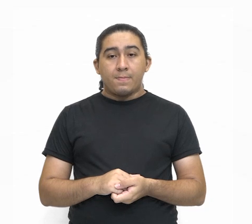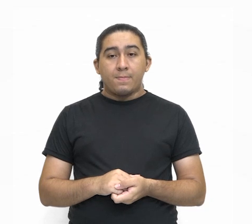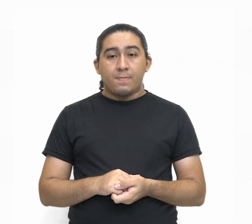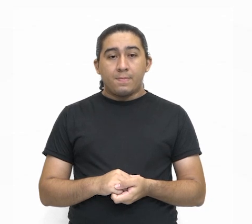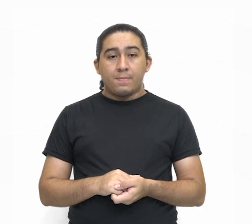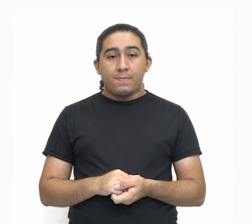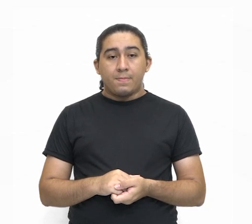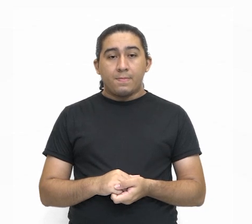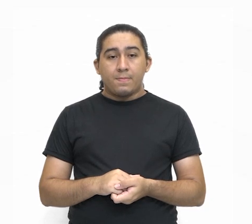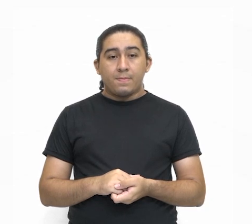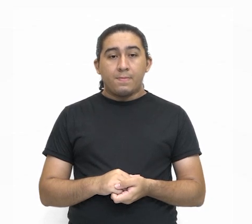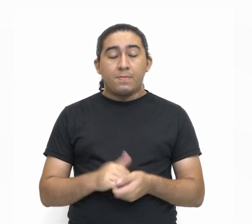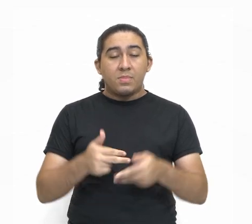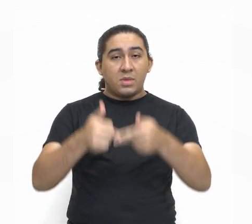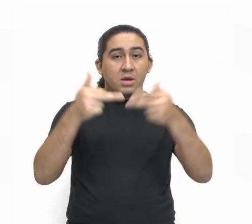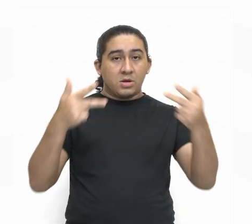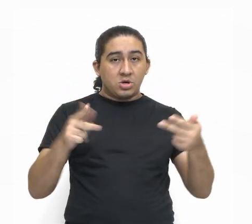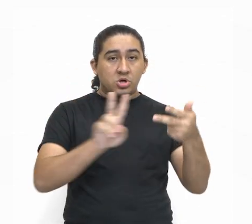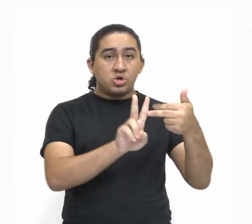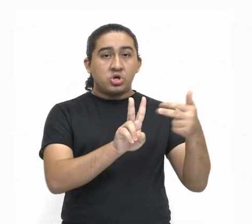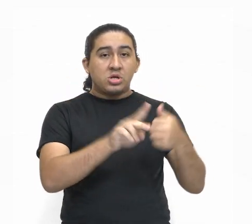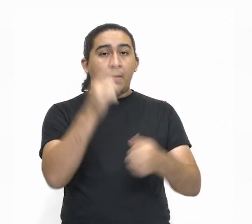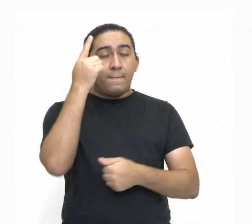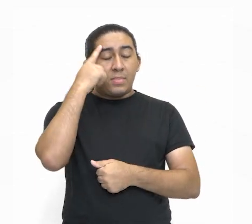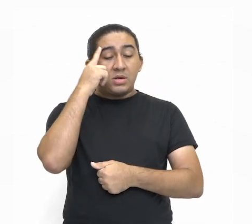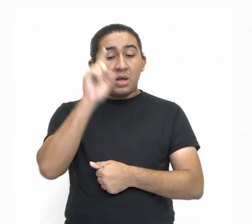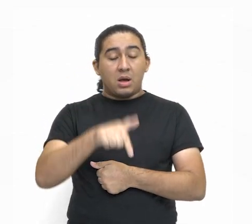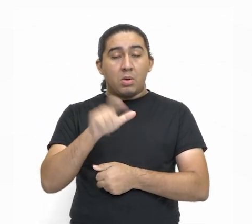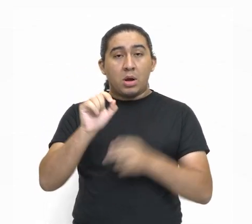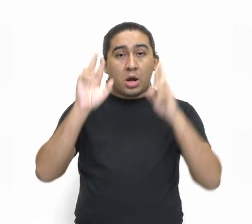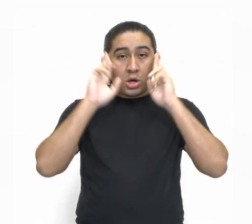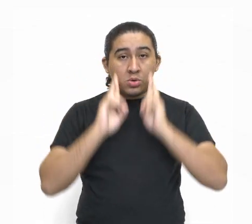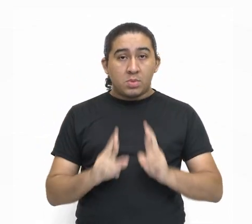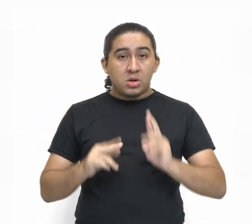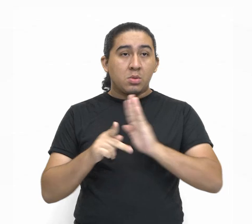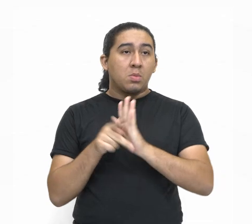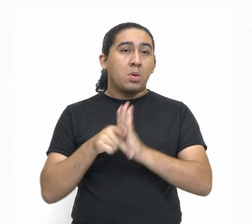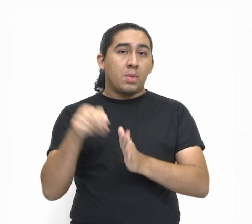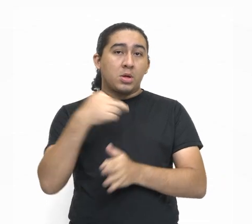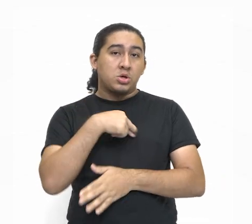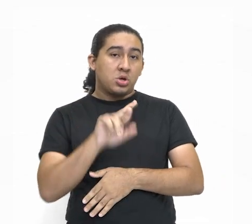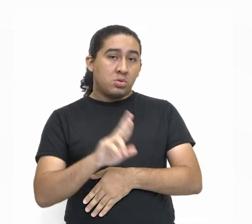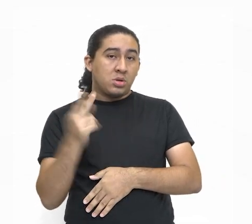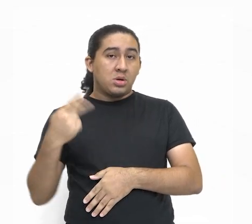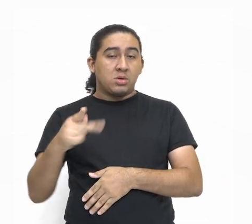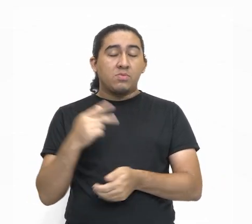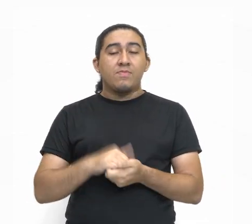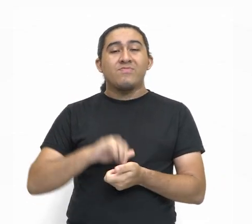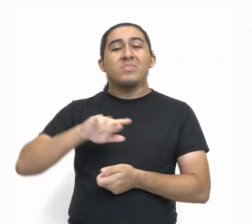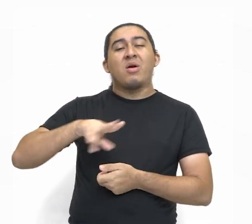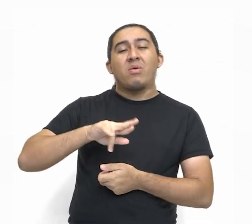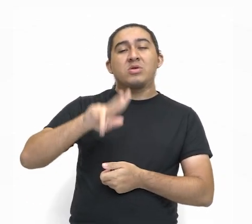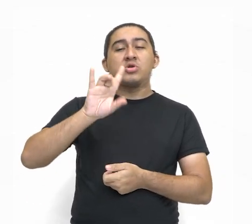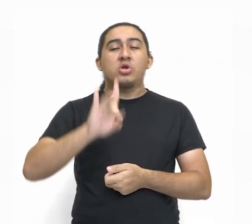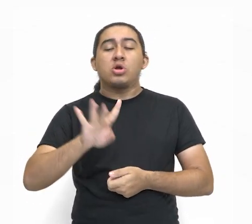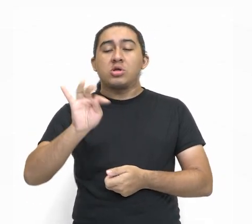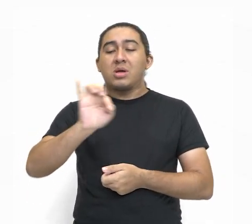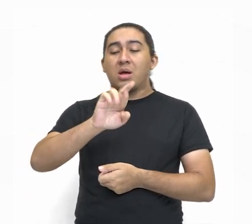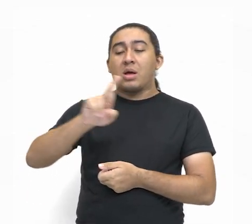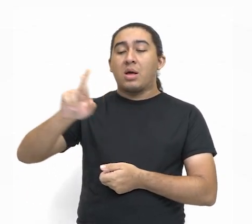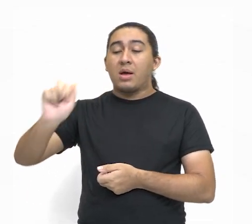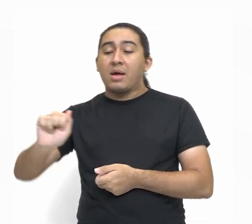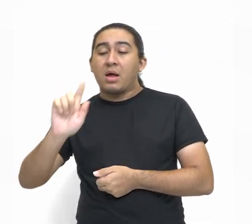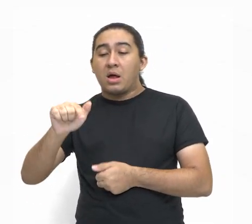As etnias indígenas veem a terra como uma coisa sagrada, como mãe mesmo. Não é um jogo de palavras dizer que